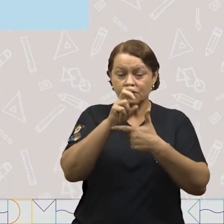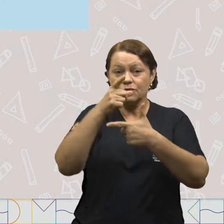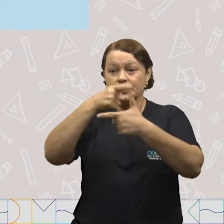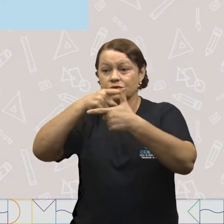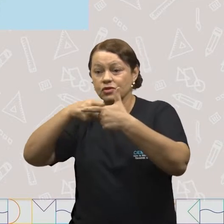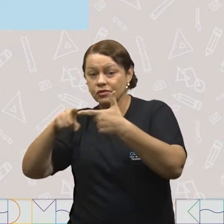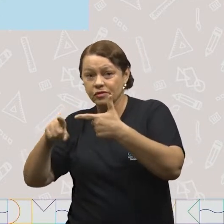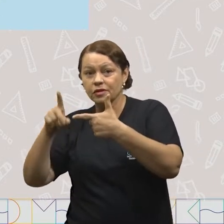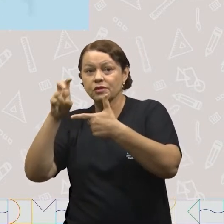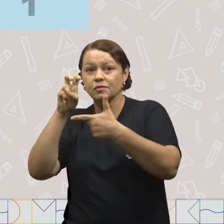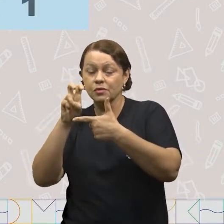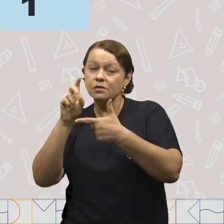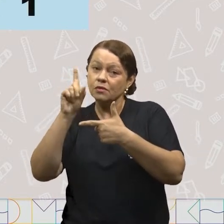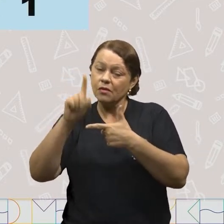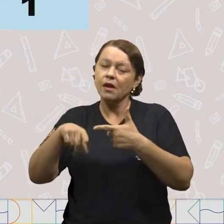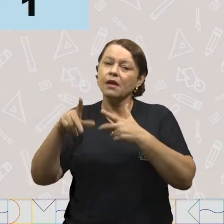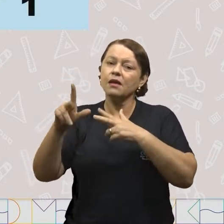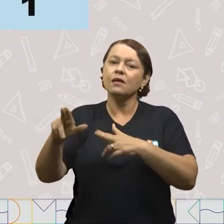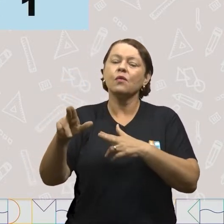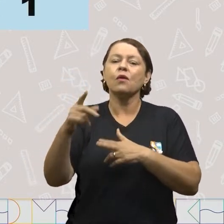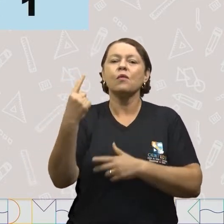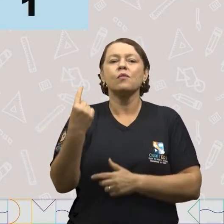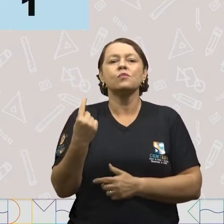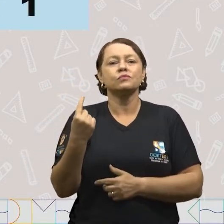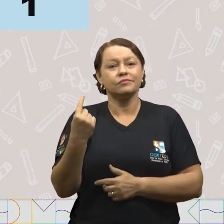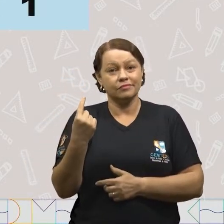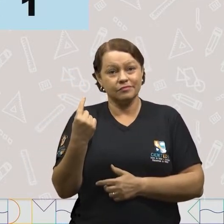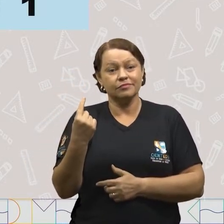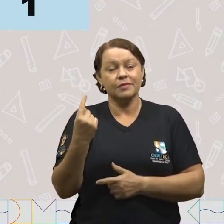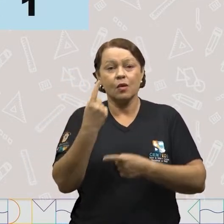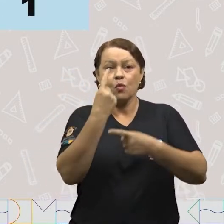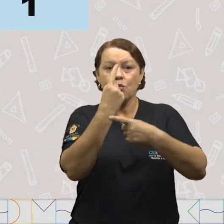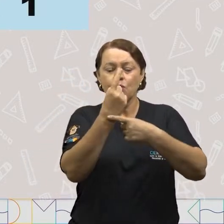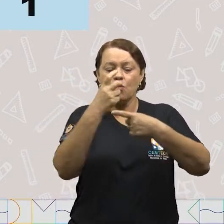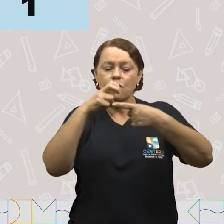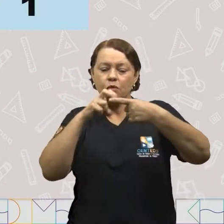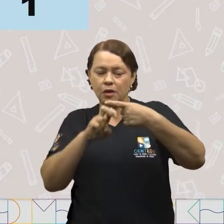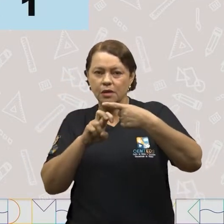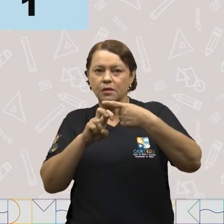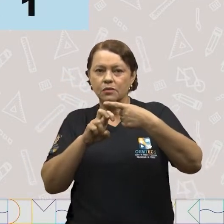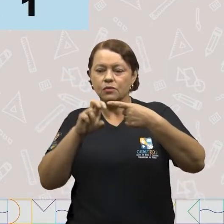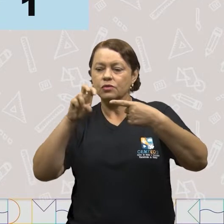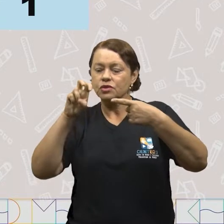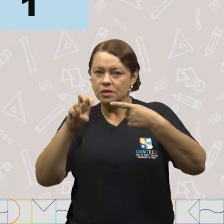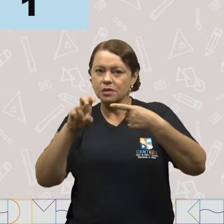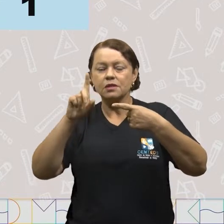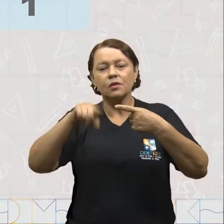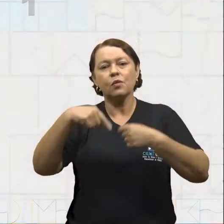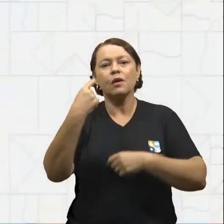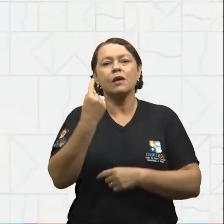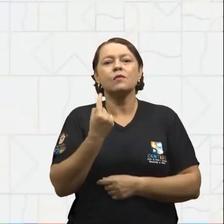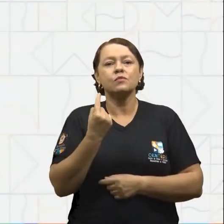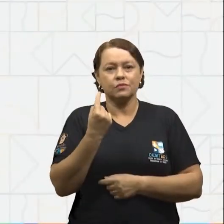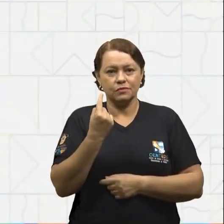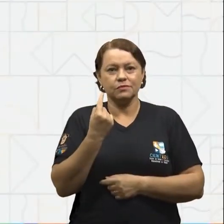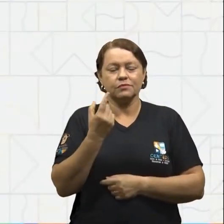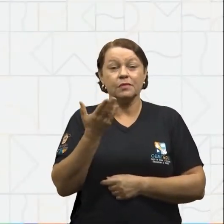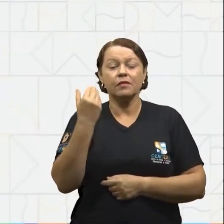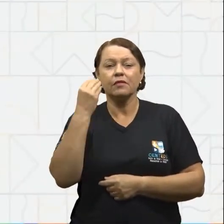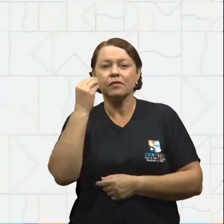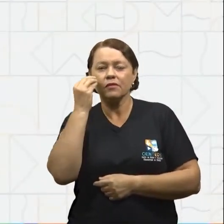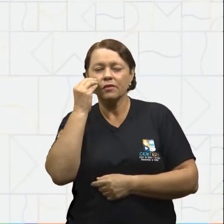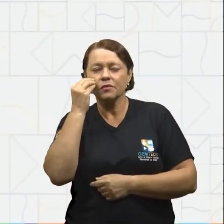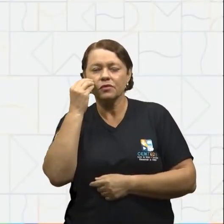cinco é igual a um. Logo, a quinta parte de cinco é um. Vamos ver